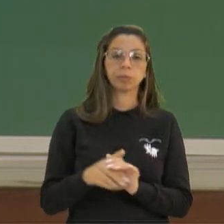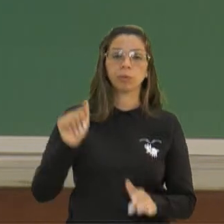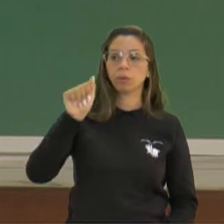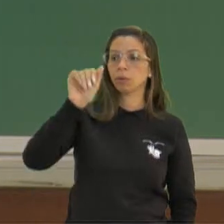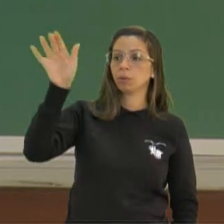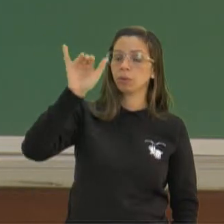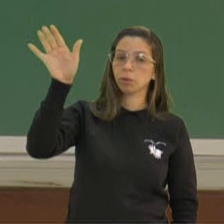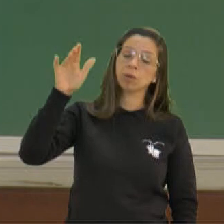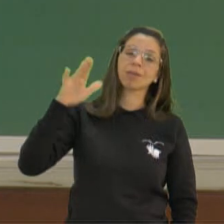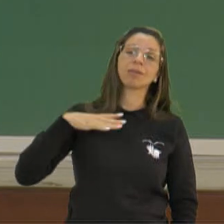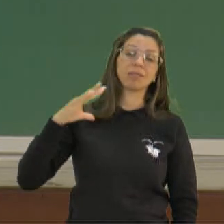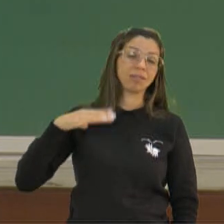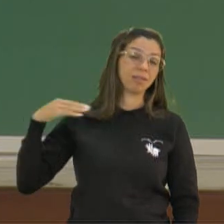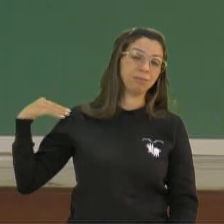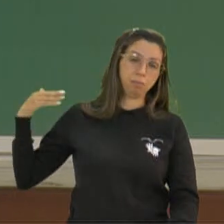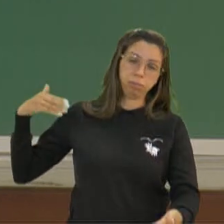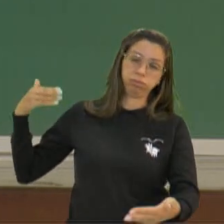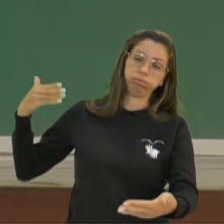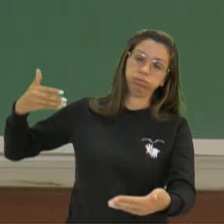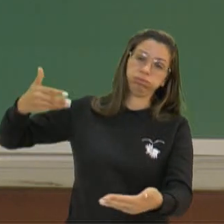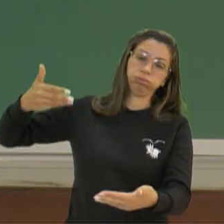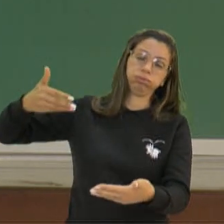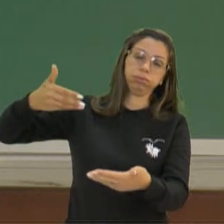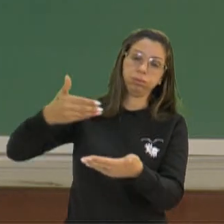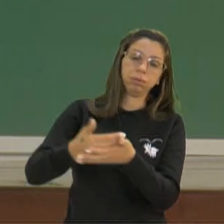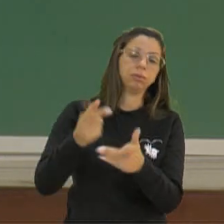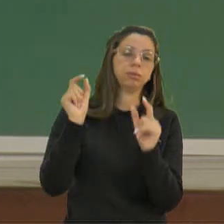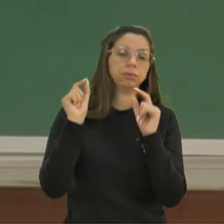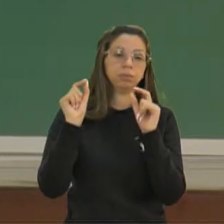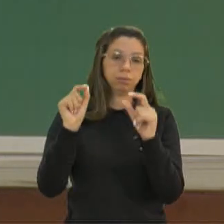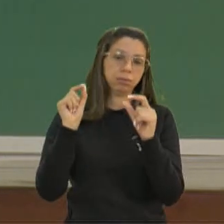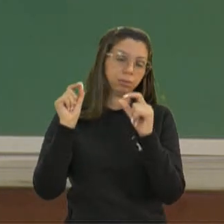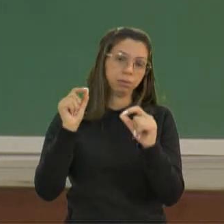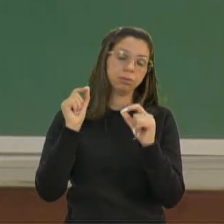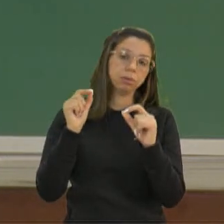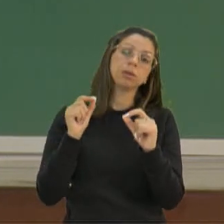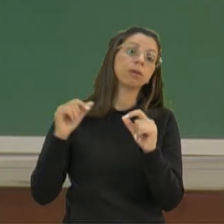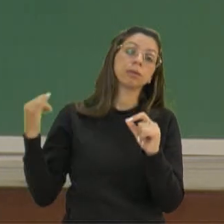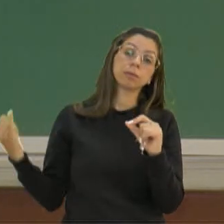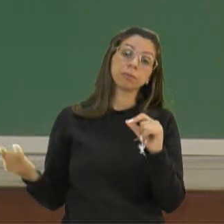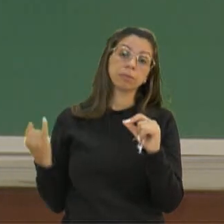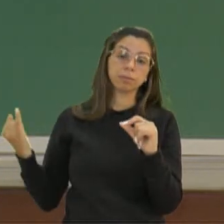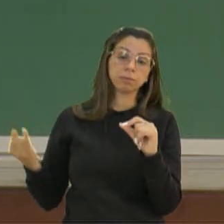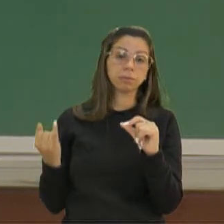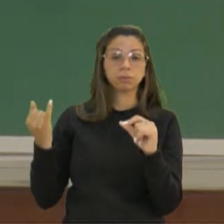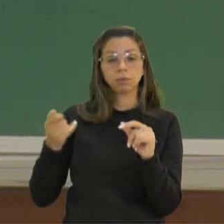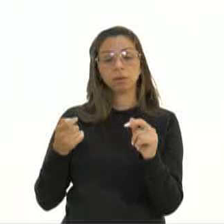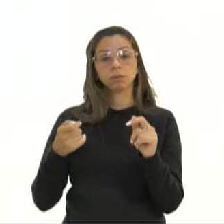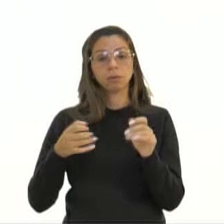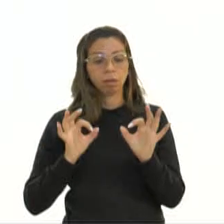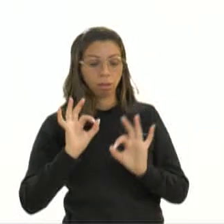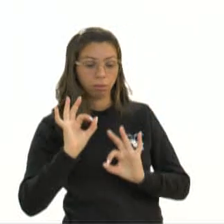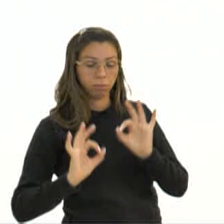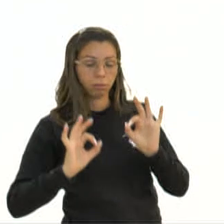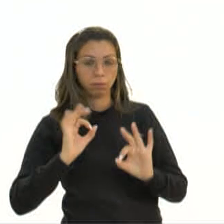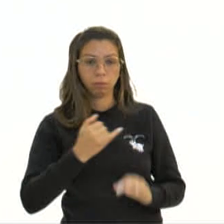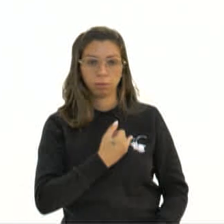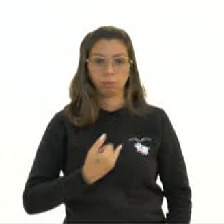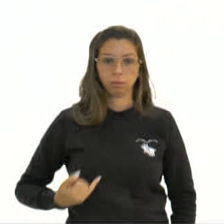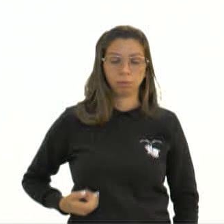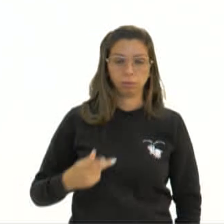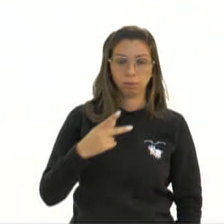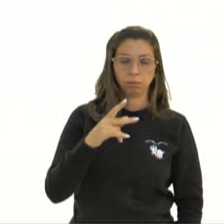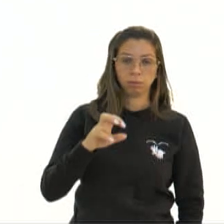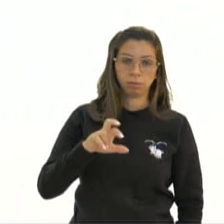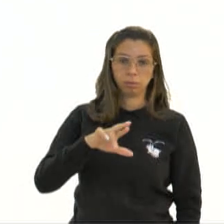econômico durante milênios e isso se deve especialmente ao peso, à importância da organização dos impérios persa,